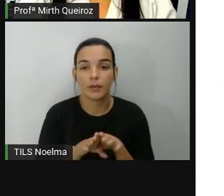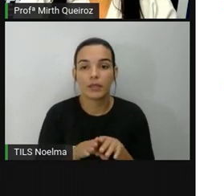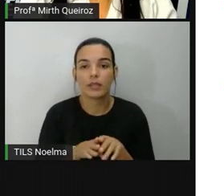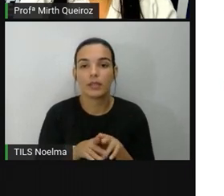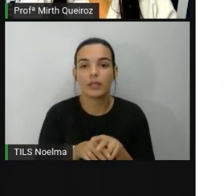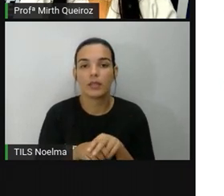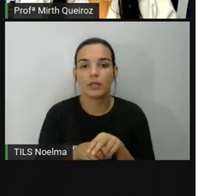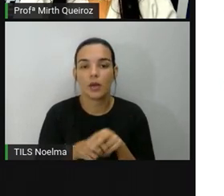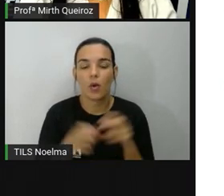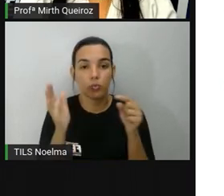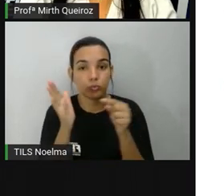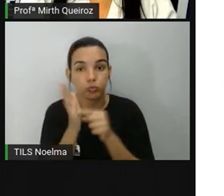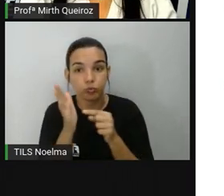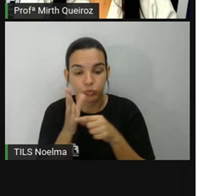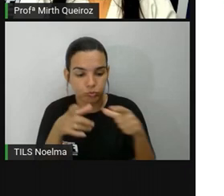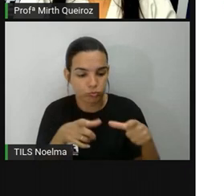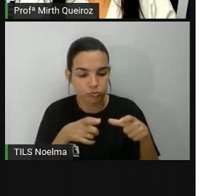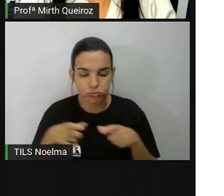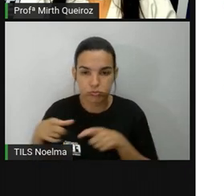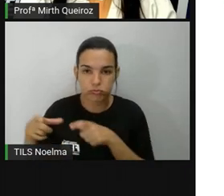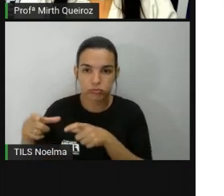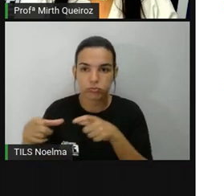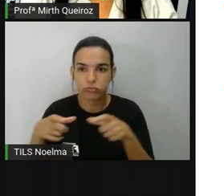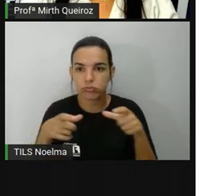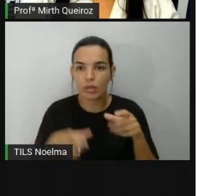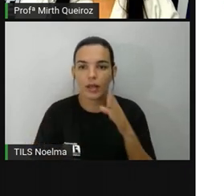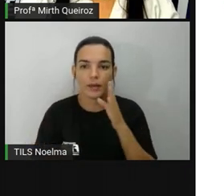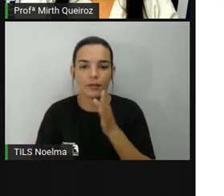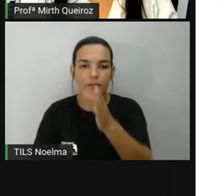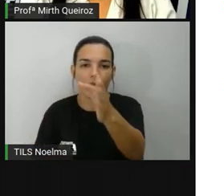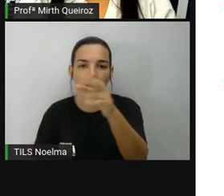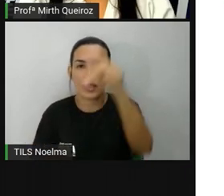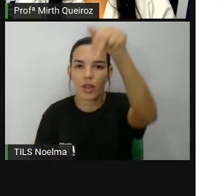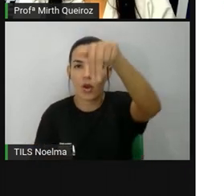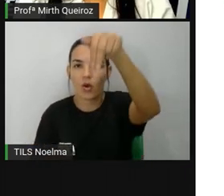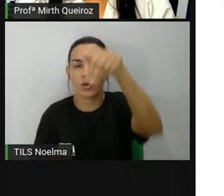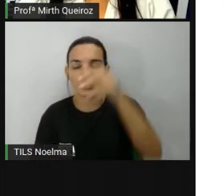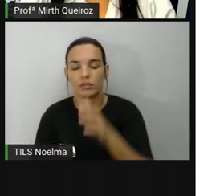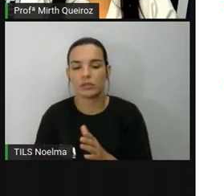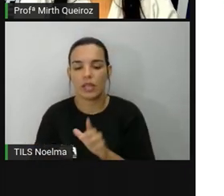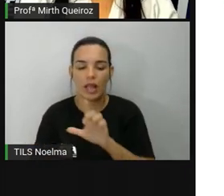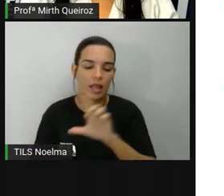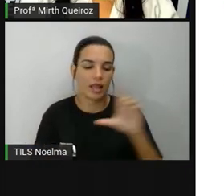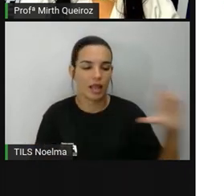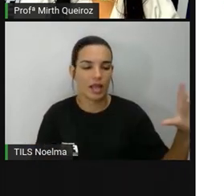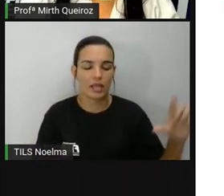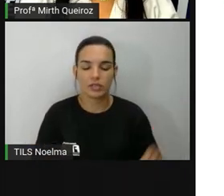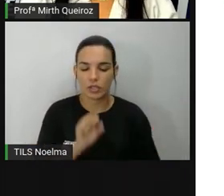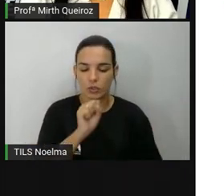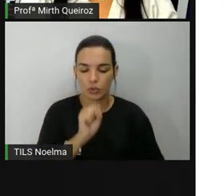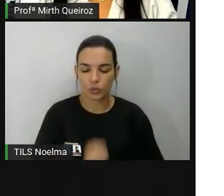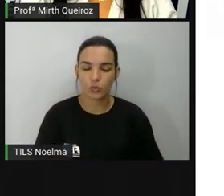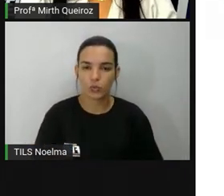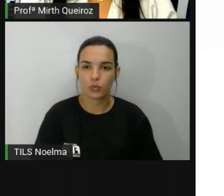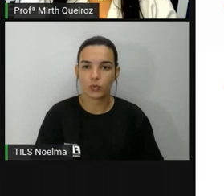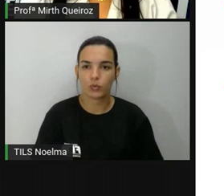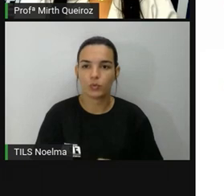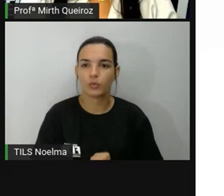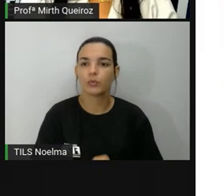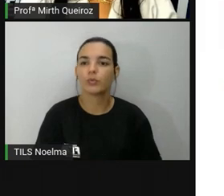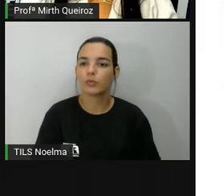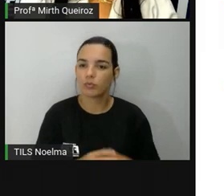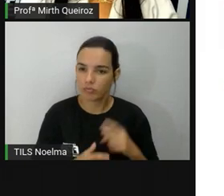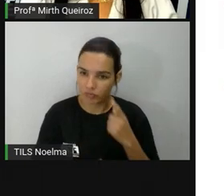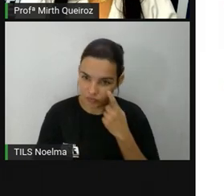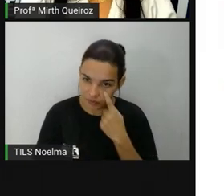os pontos cardeais, né? Siga a norte, siga a leste, siga a sul. Nós utilizamos os